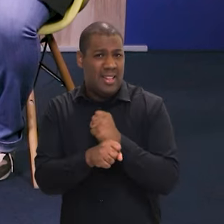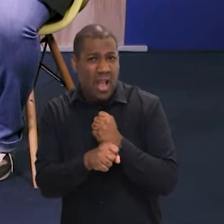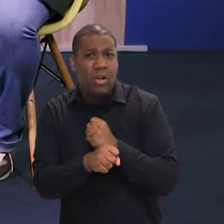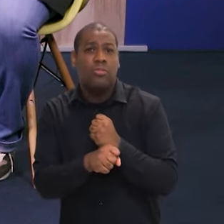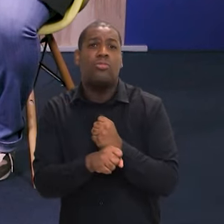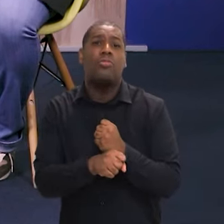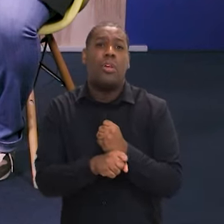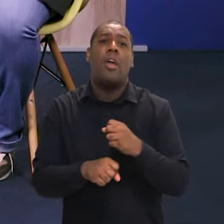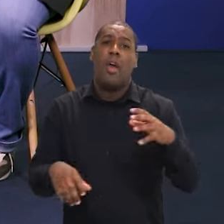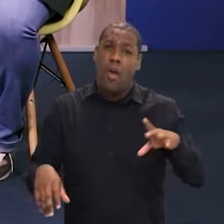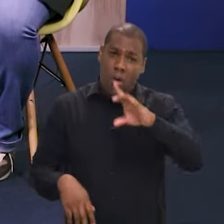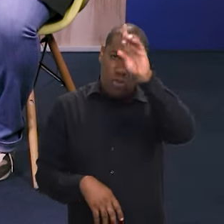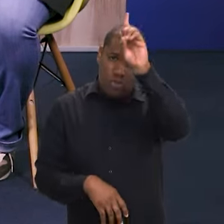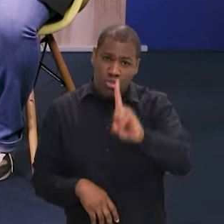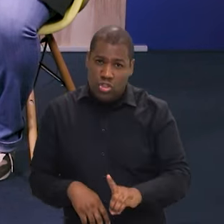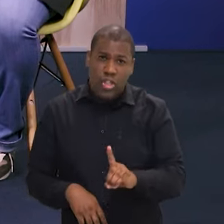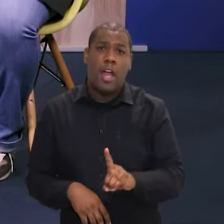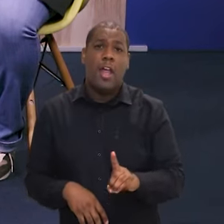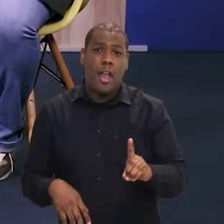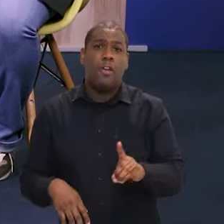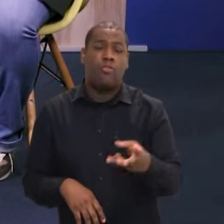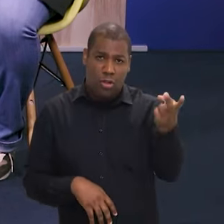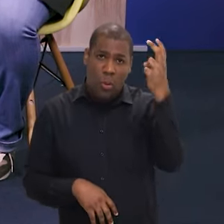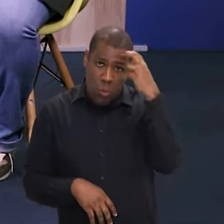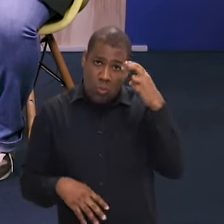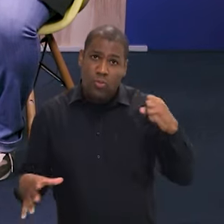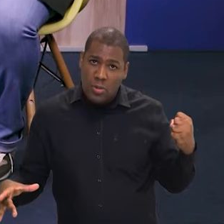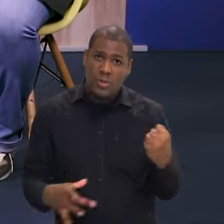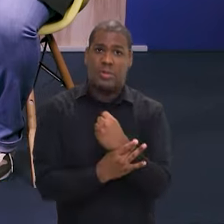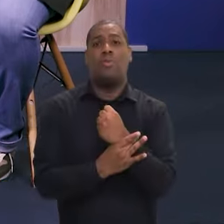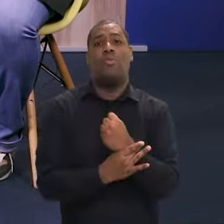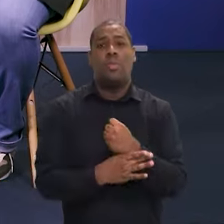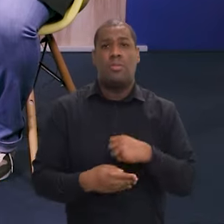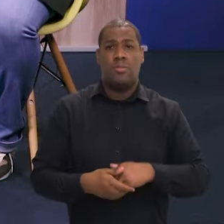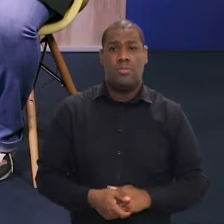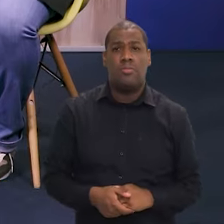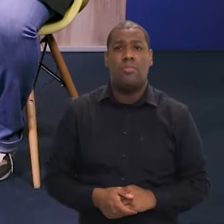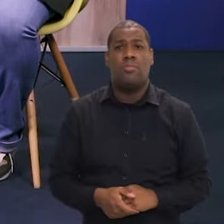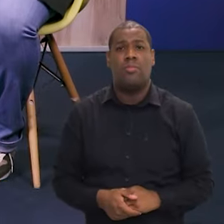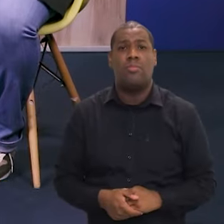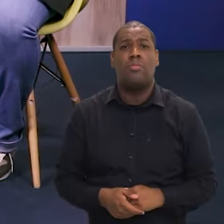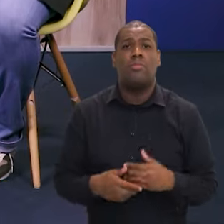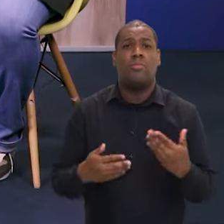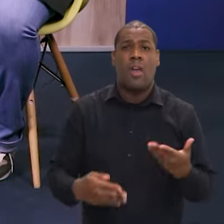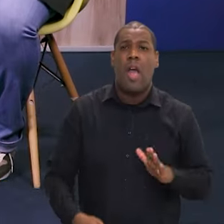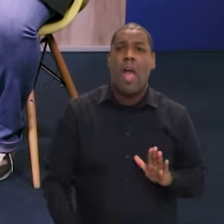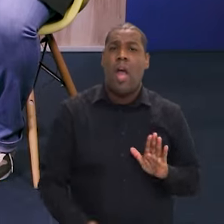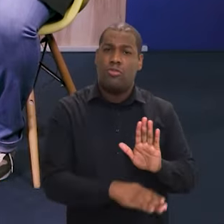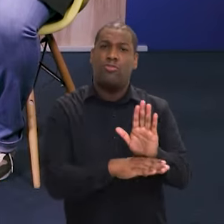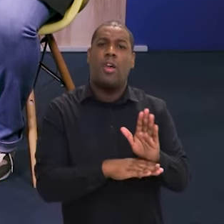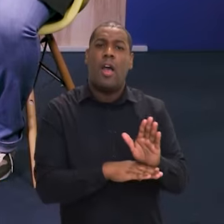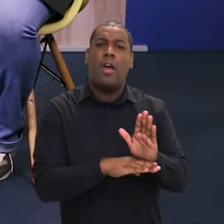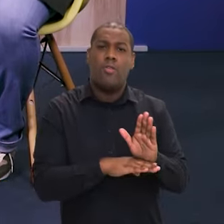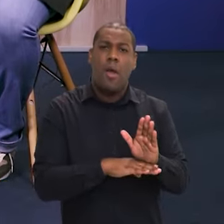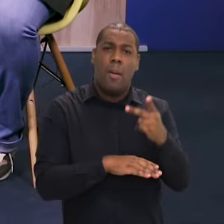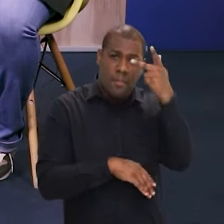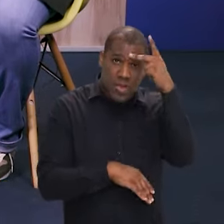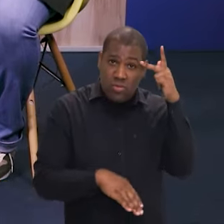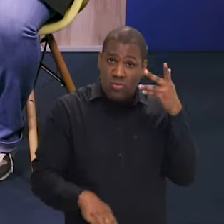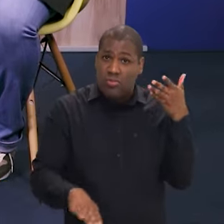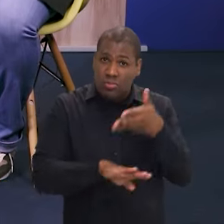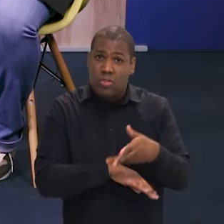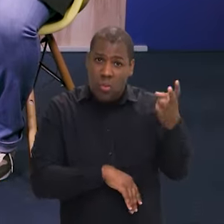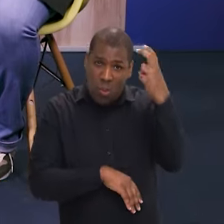é lei, garantia, é garantia do direito ao fomento de quem faz e de quem consome, né? Traz essa uma ferramenta de facilitação.